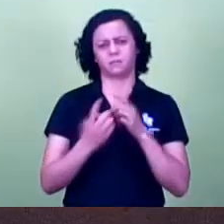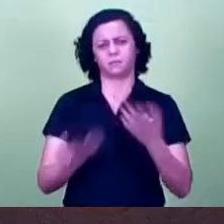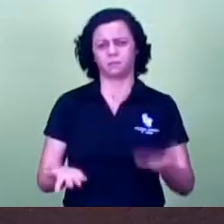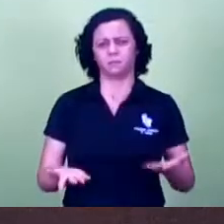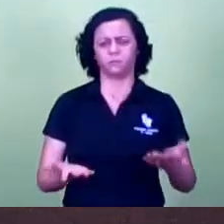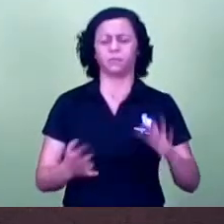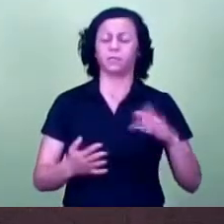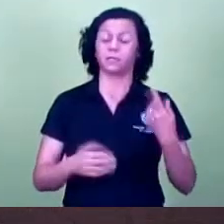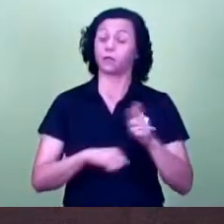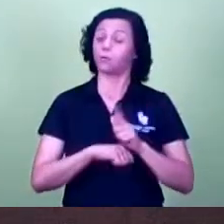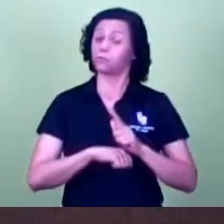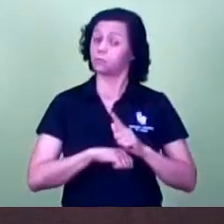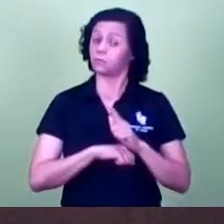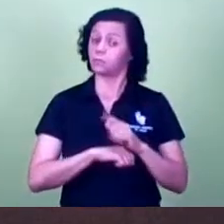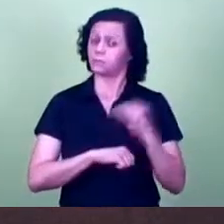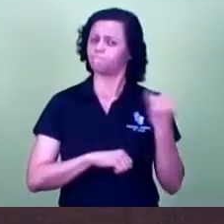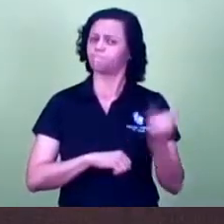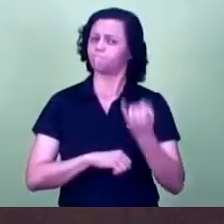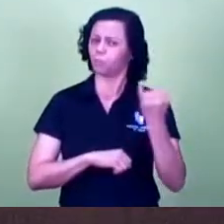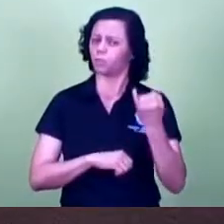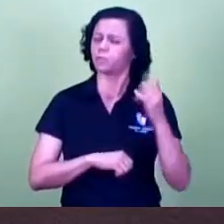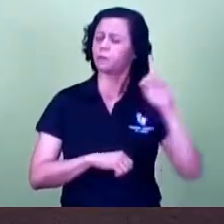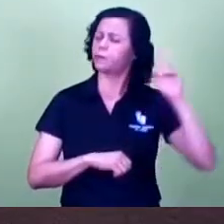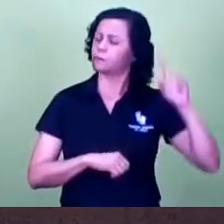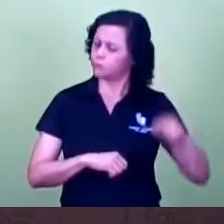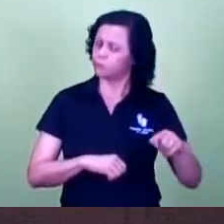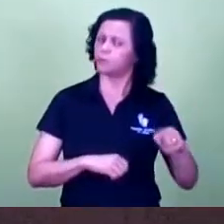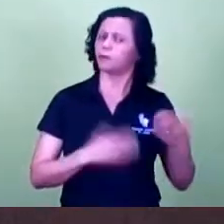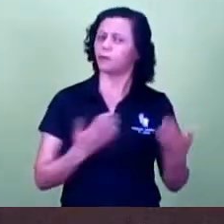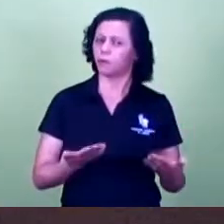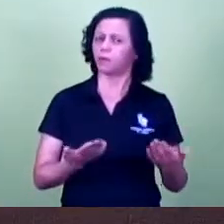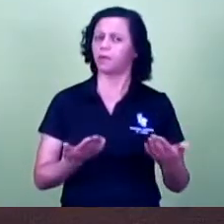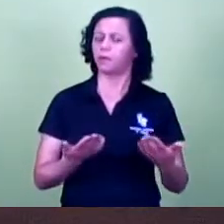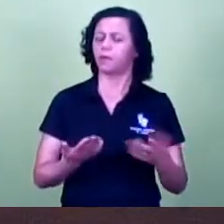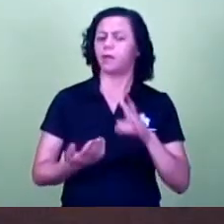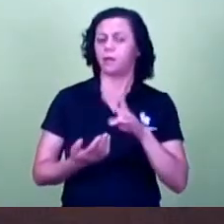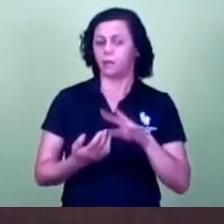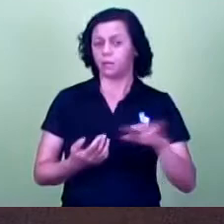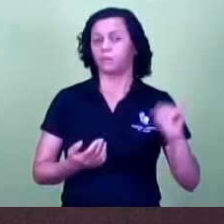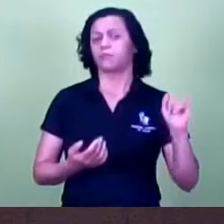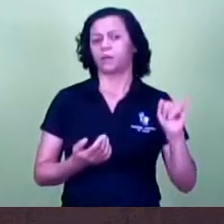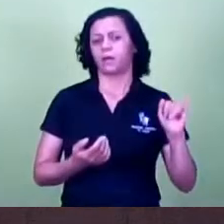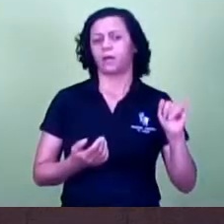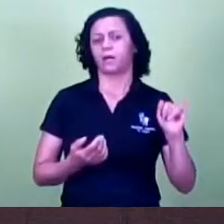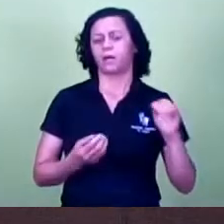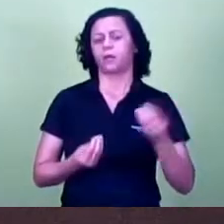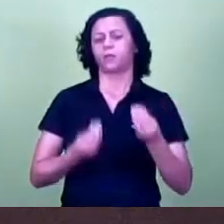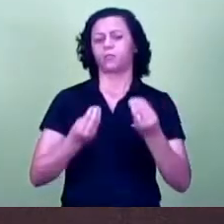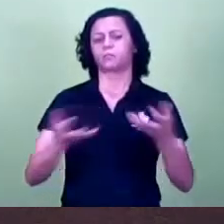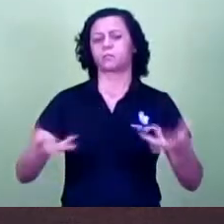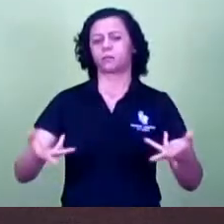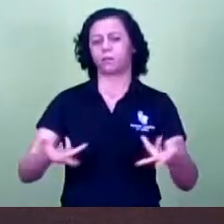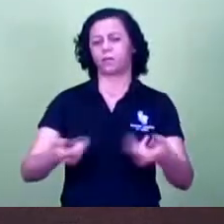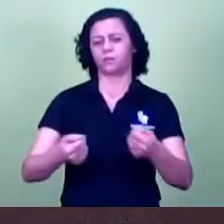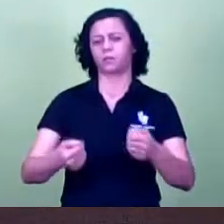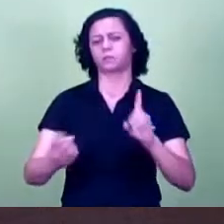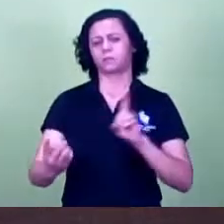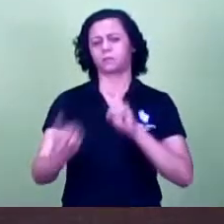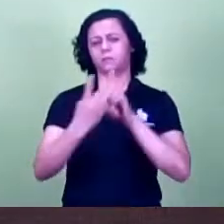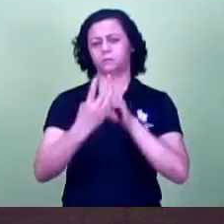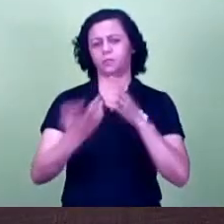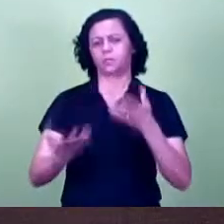gerenciar é muito importante, que vai ocasionar aí a qualificação, a prestação de serviço.